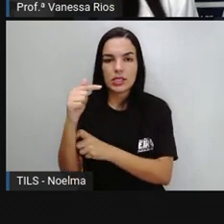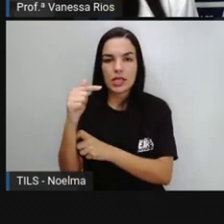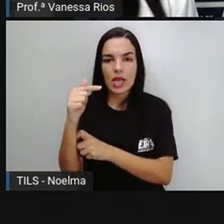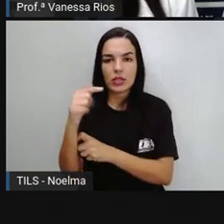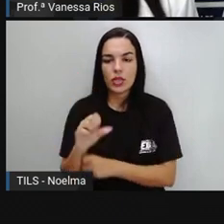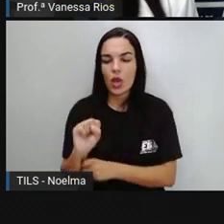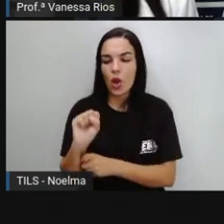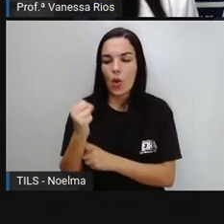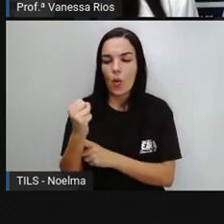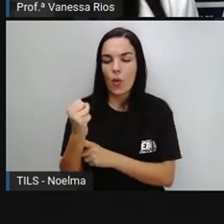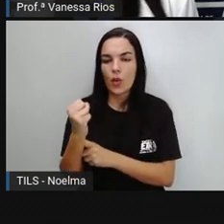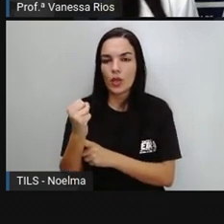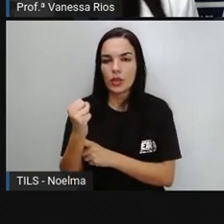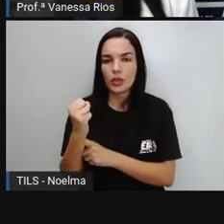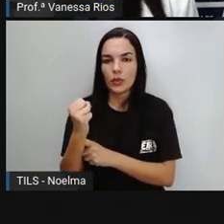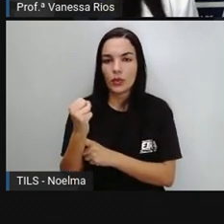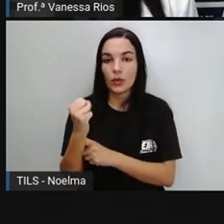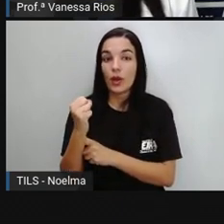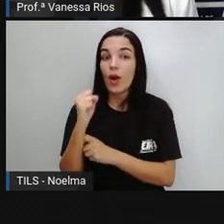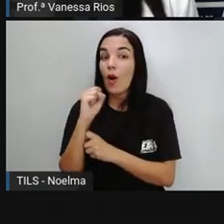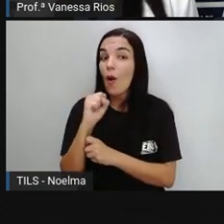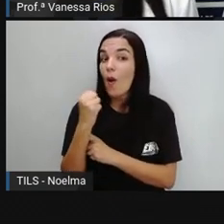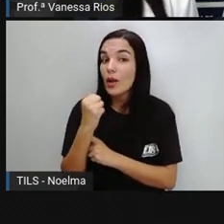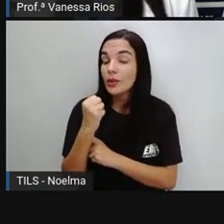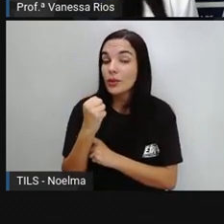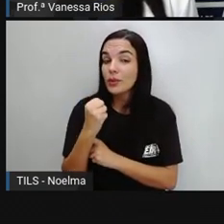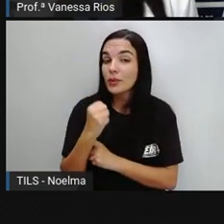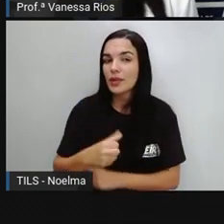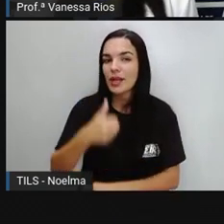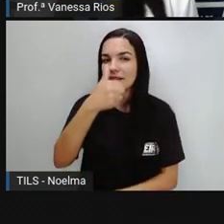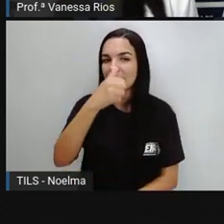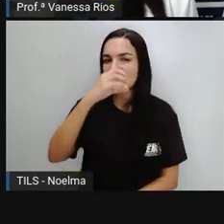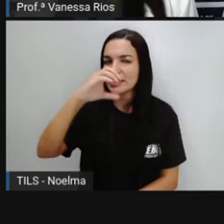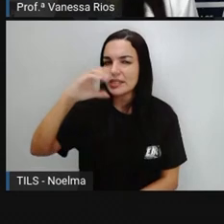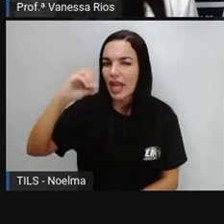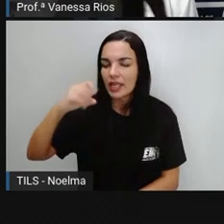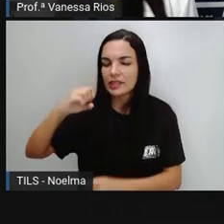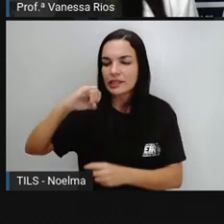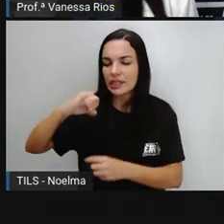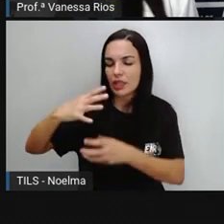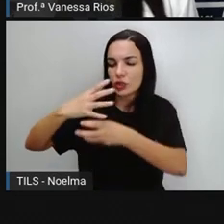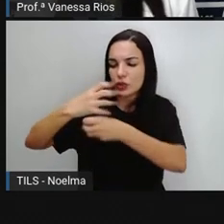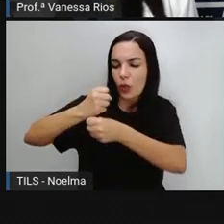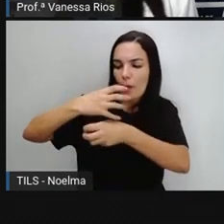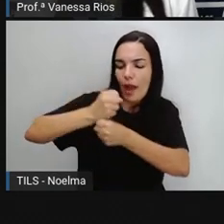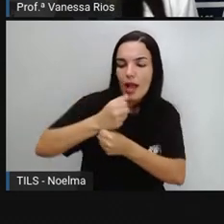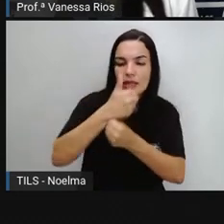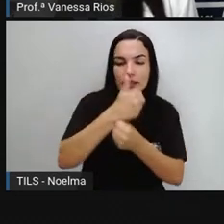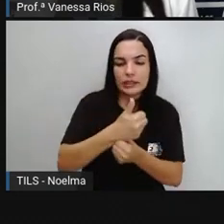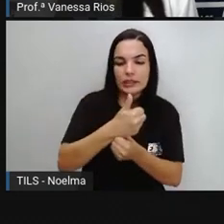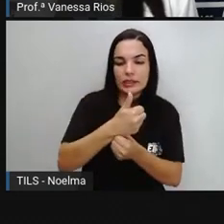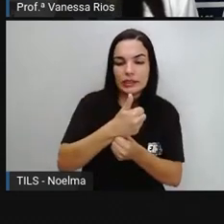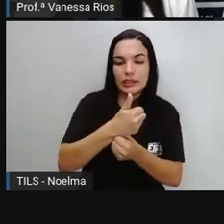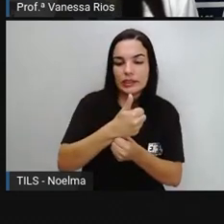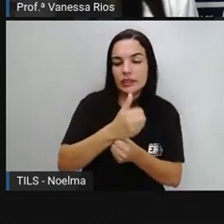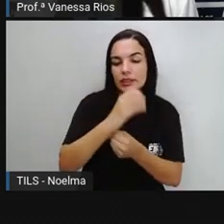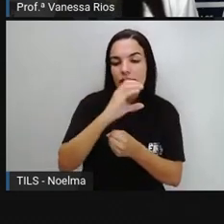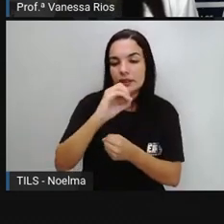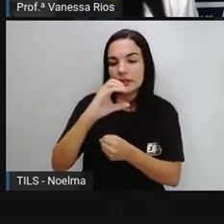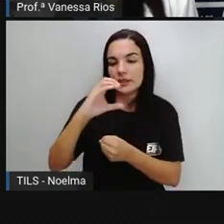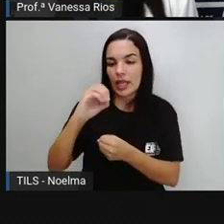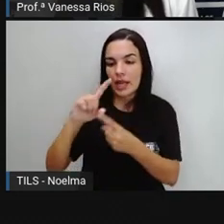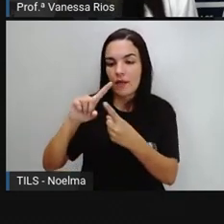7 8 Com 8 cédulas De 100 Ele consegue Compor aí 8 centenas